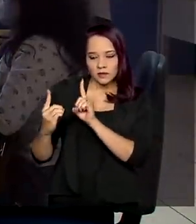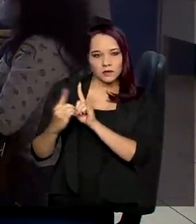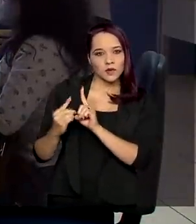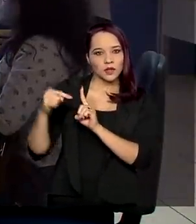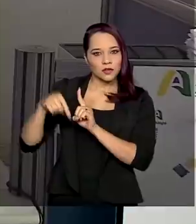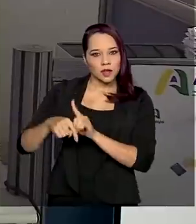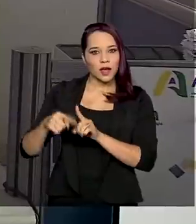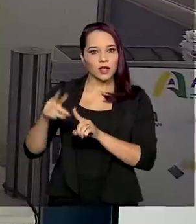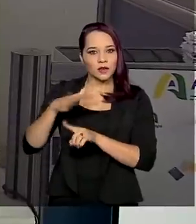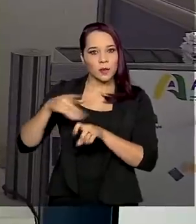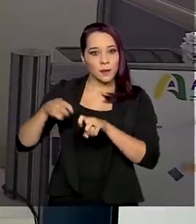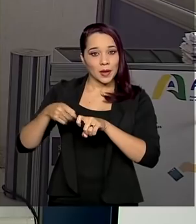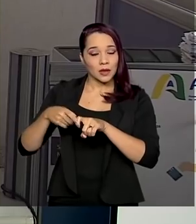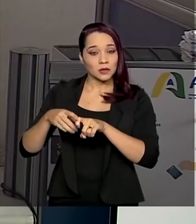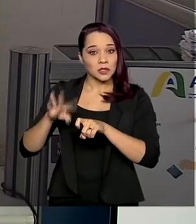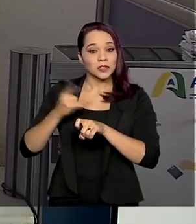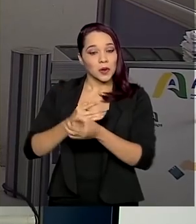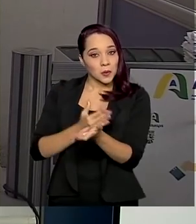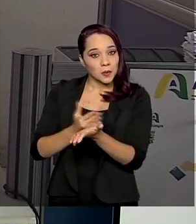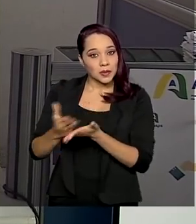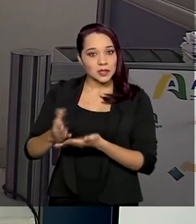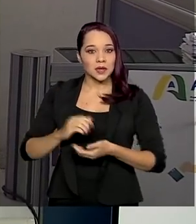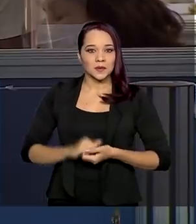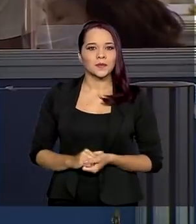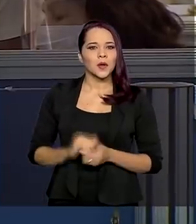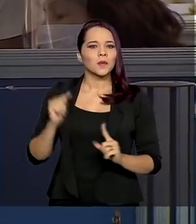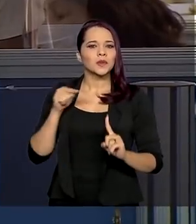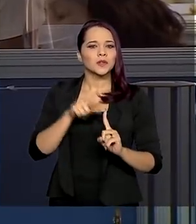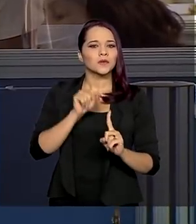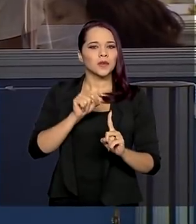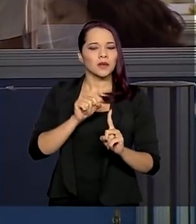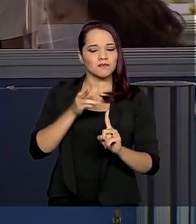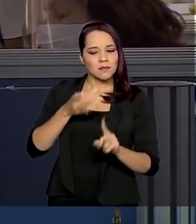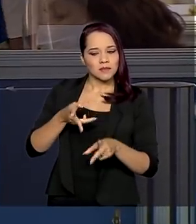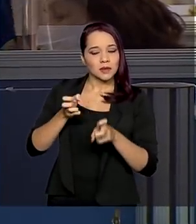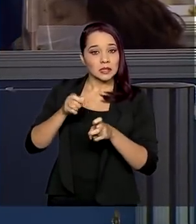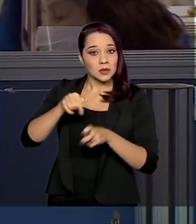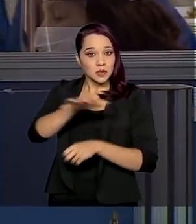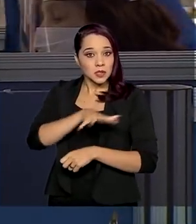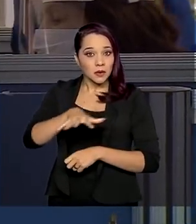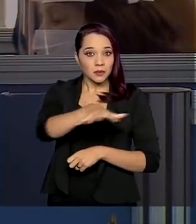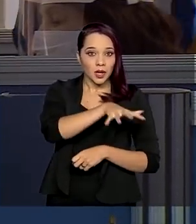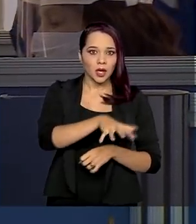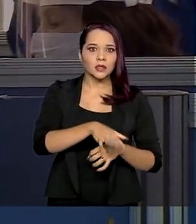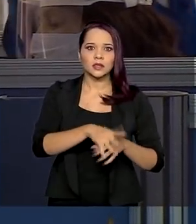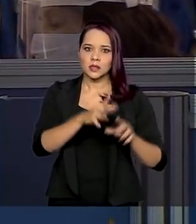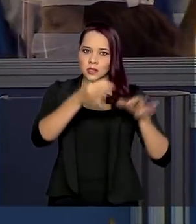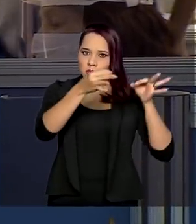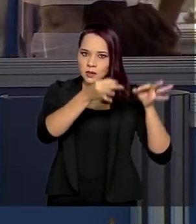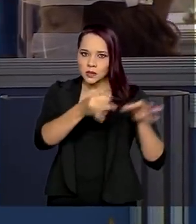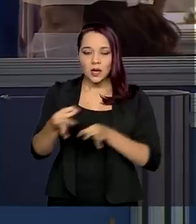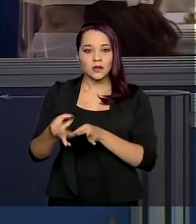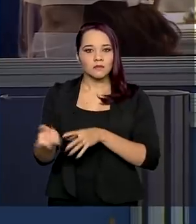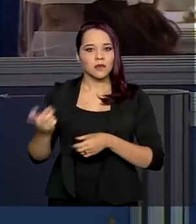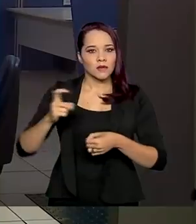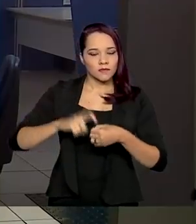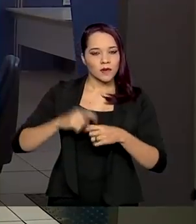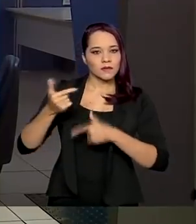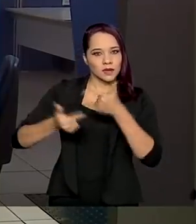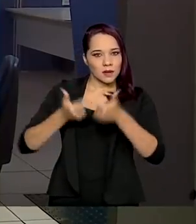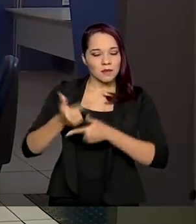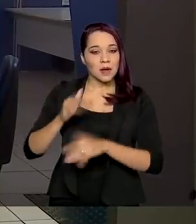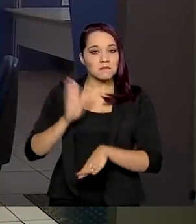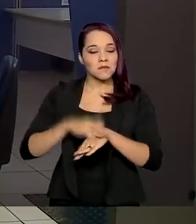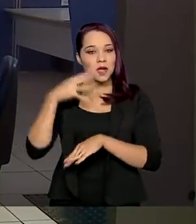médica do INSS já começaram. O objetivo é verificar se os ambientes estão adequados para a volta do serviço o mais